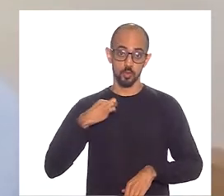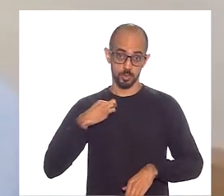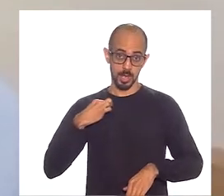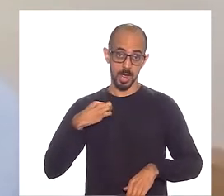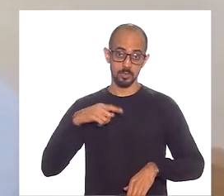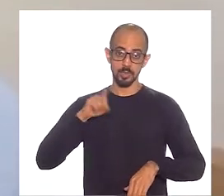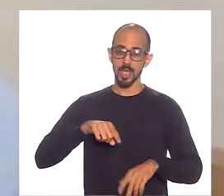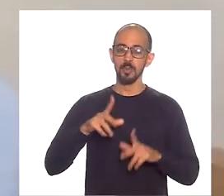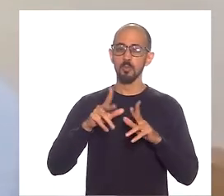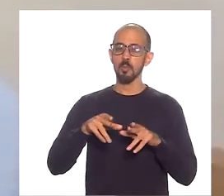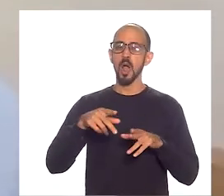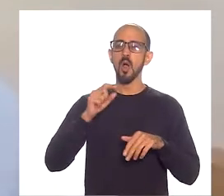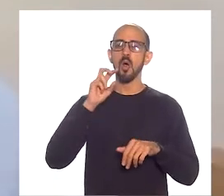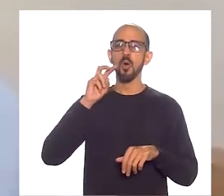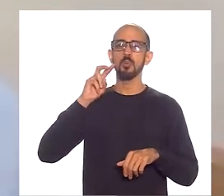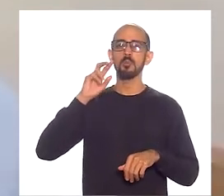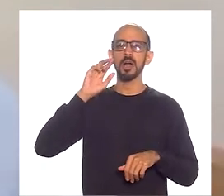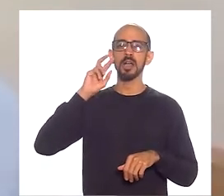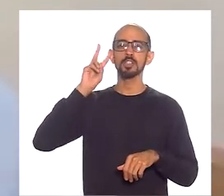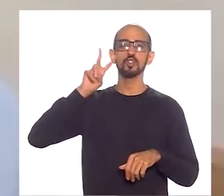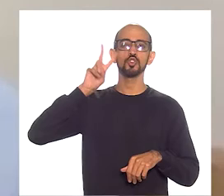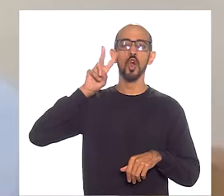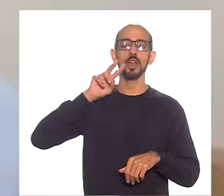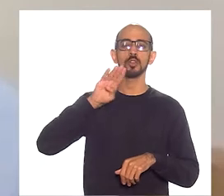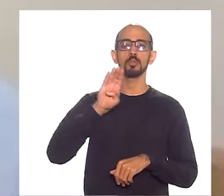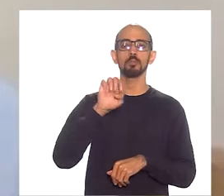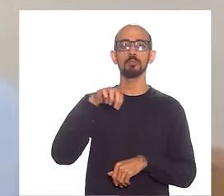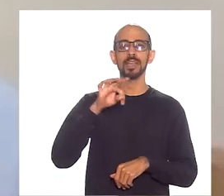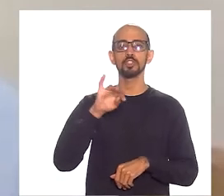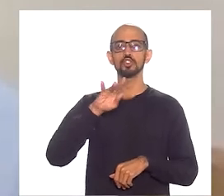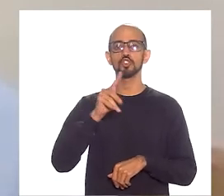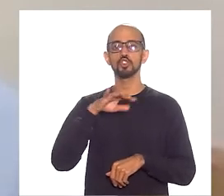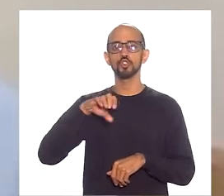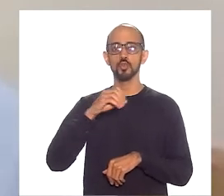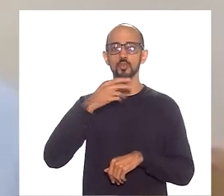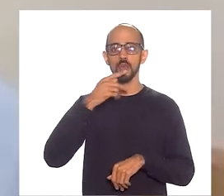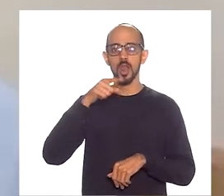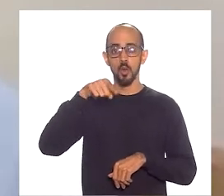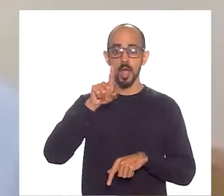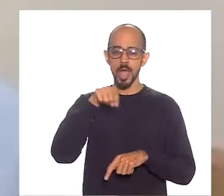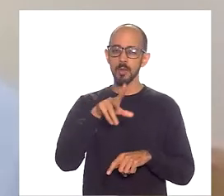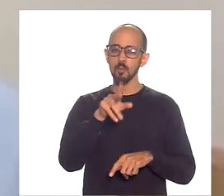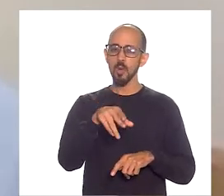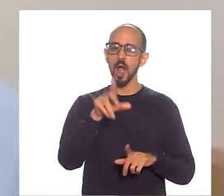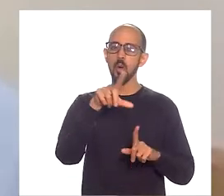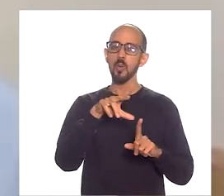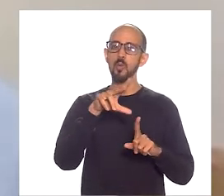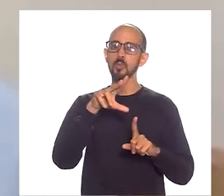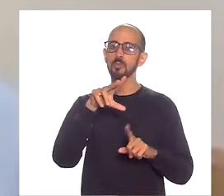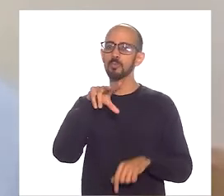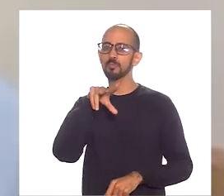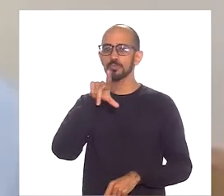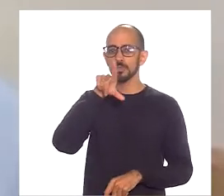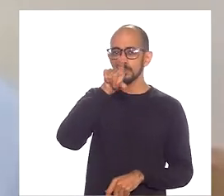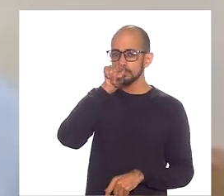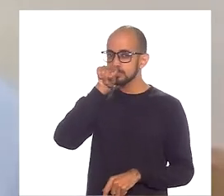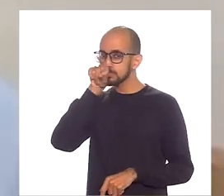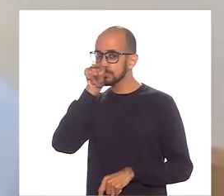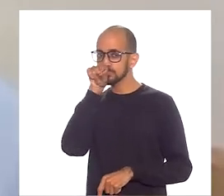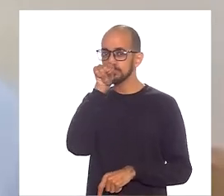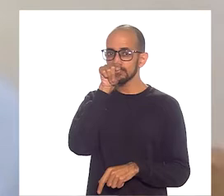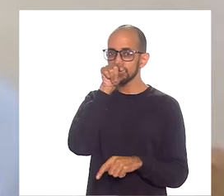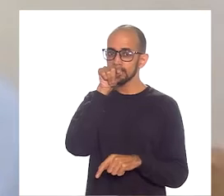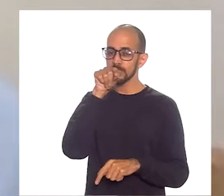fábula do nosso querido Betinho. Esses voluntários são como beija-flor, estão apagando o incêndio da